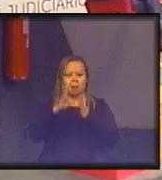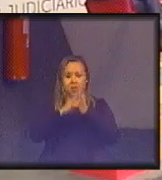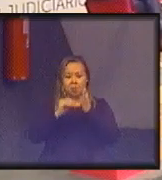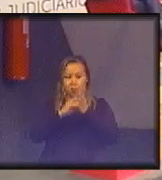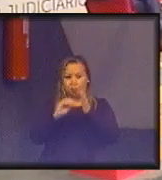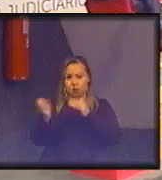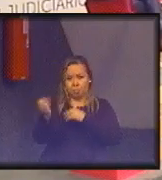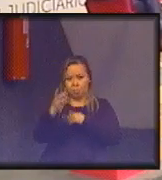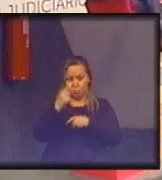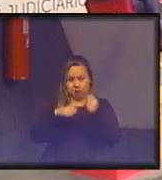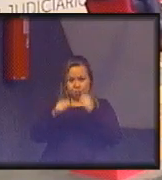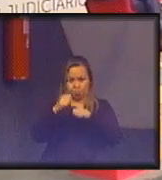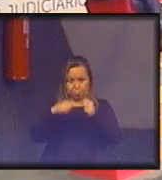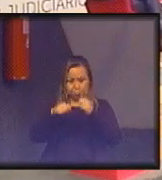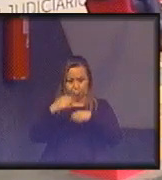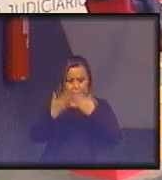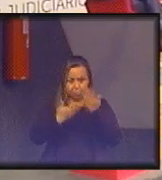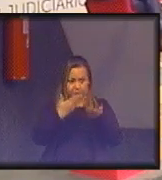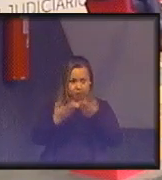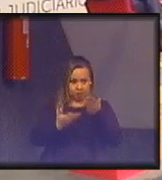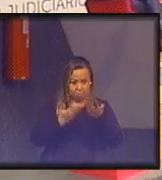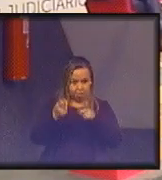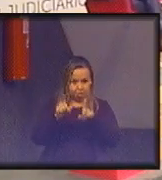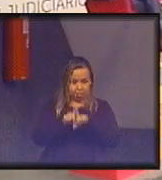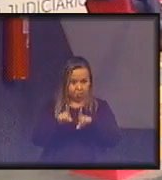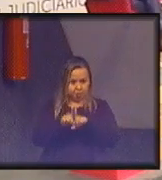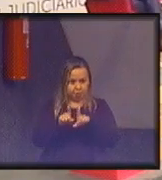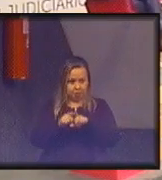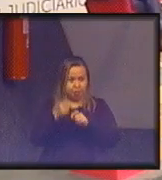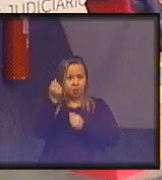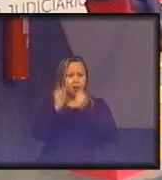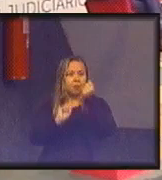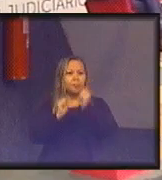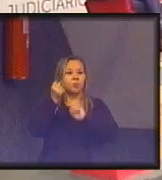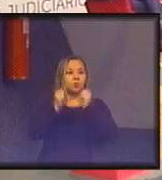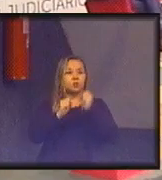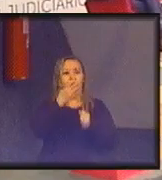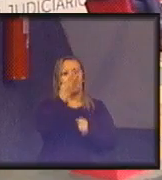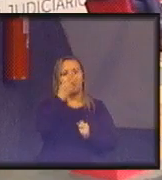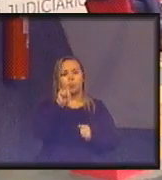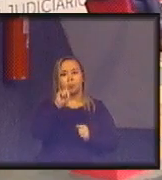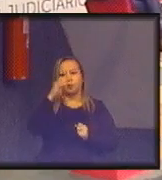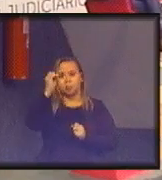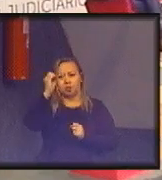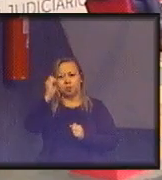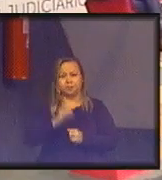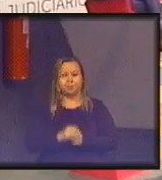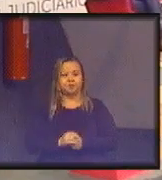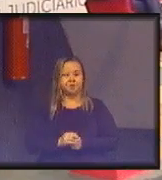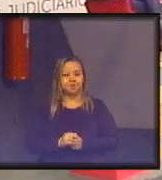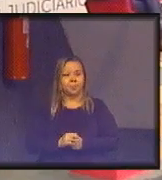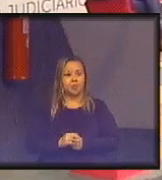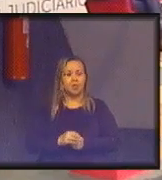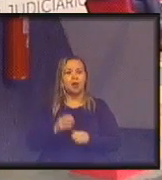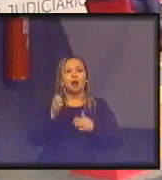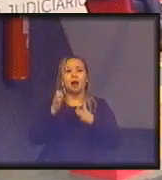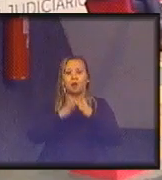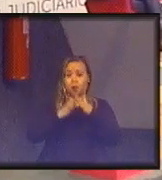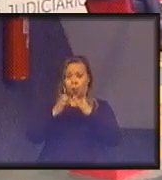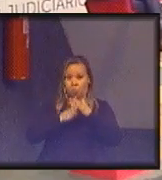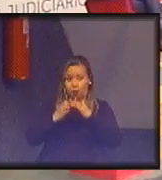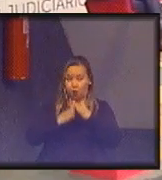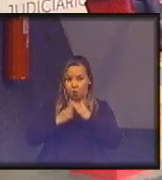economia circular e indústria 4.0 mercados superfluidos